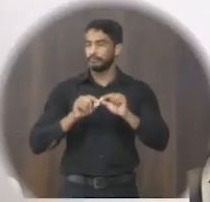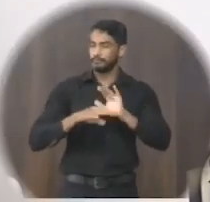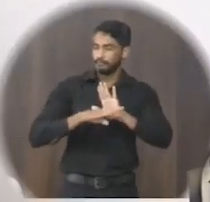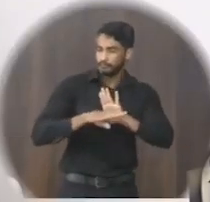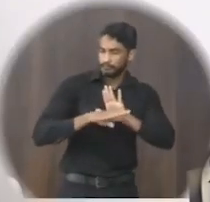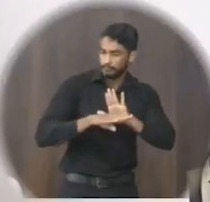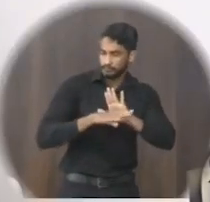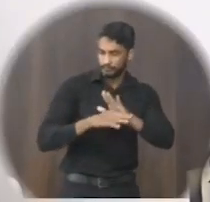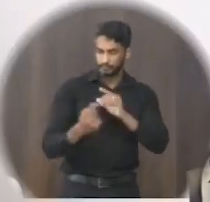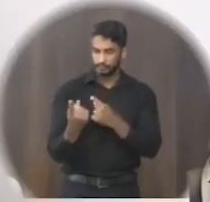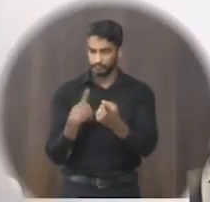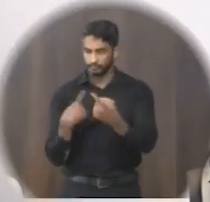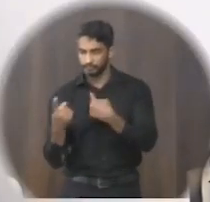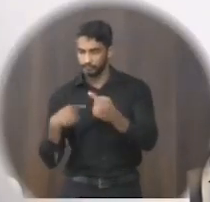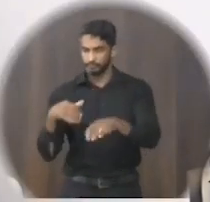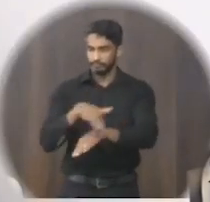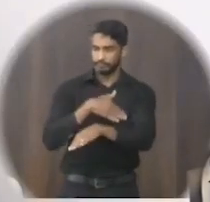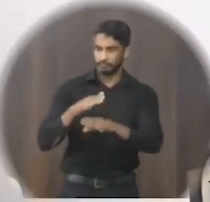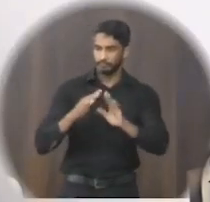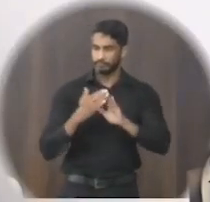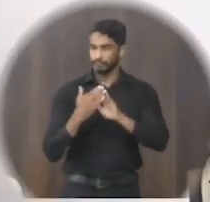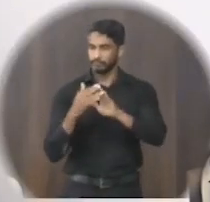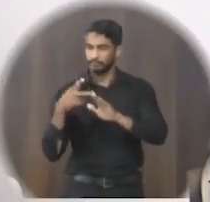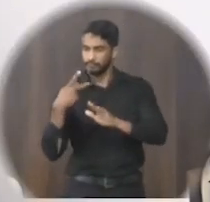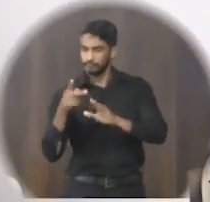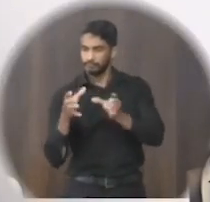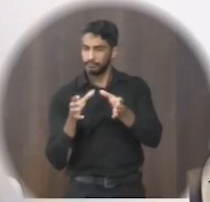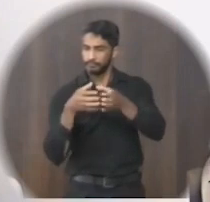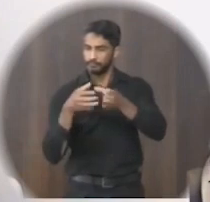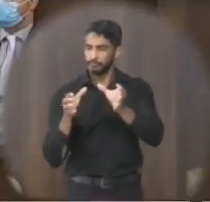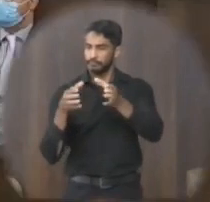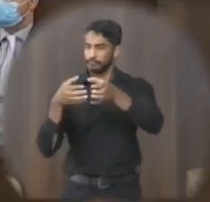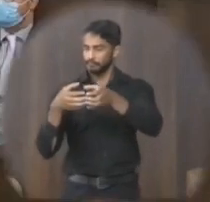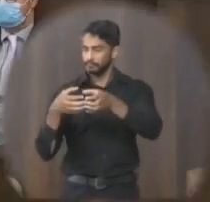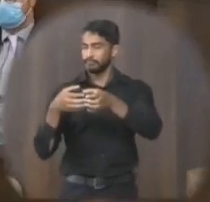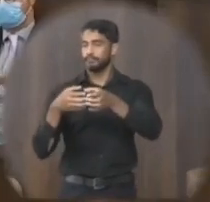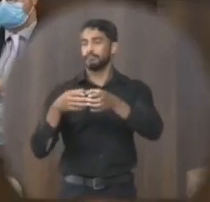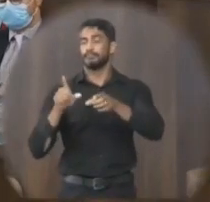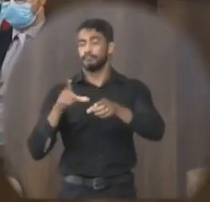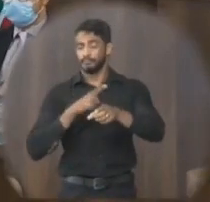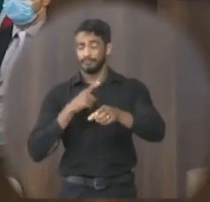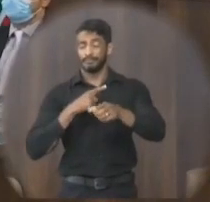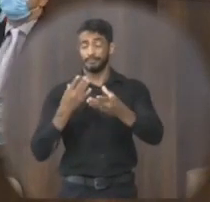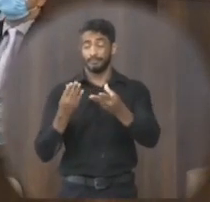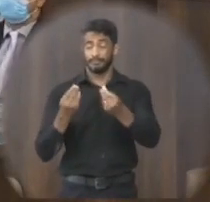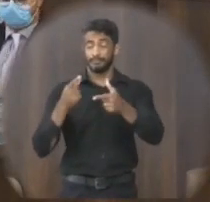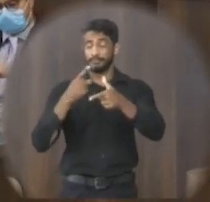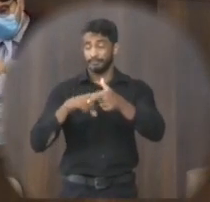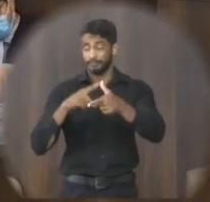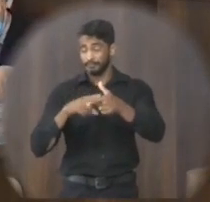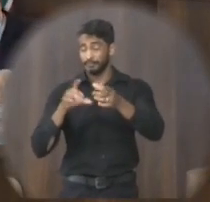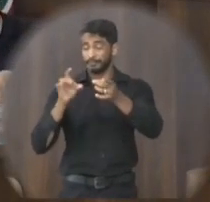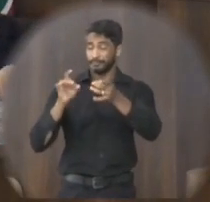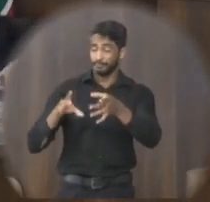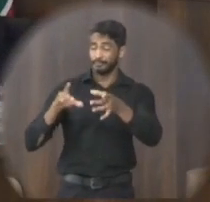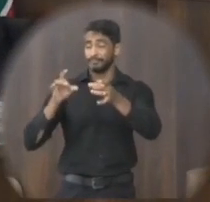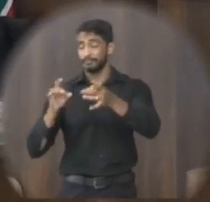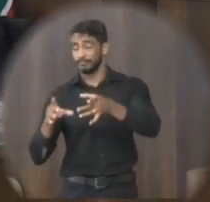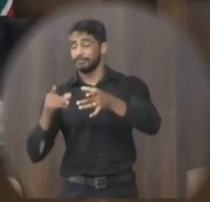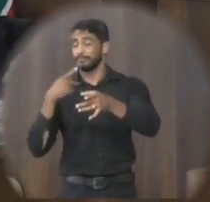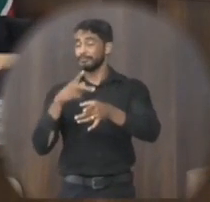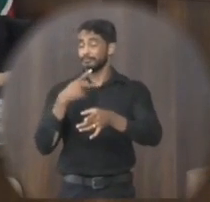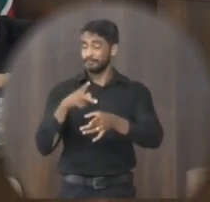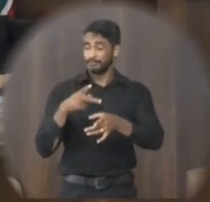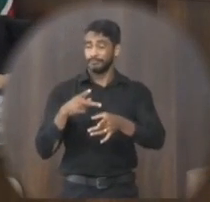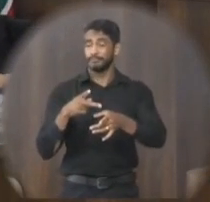condições de trafegabilidade aos moradores dessas comunidades citadas são inúmeras situações de descaso e transtornos causados devido ao